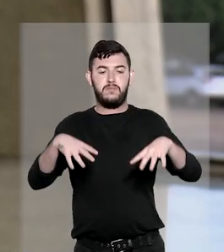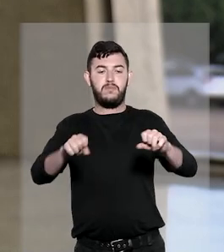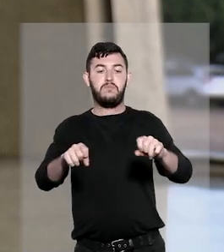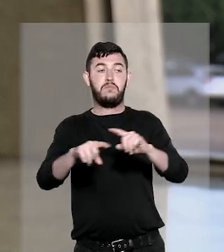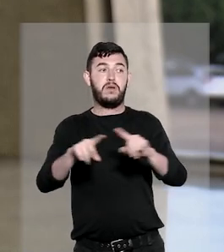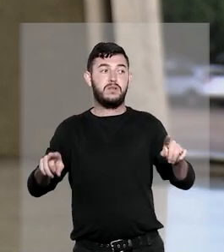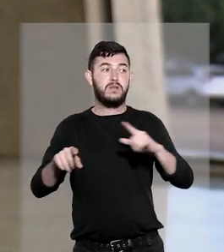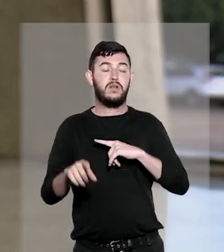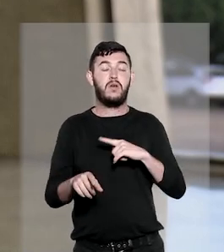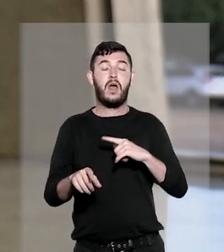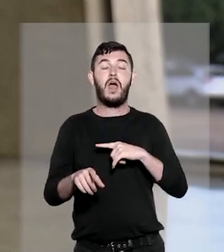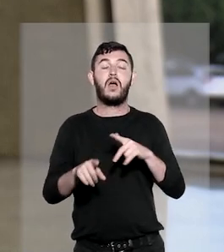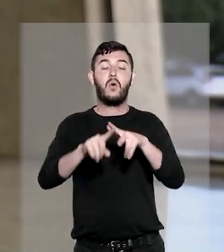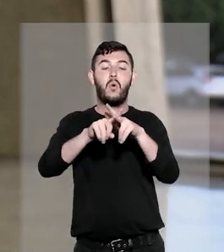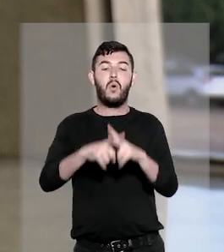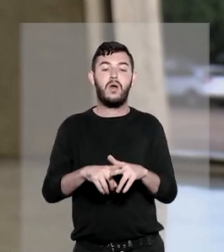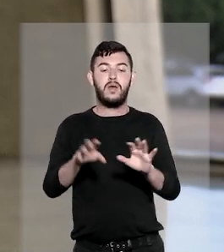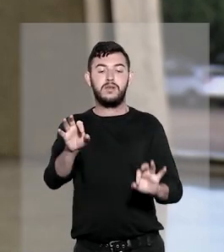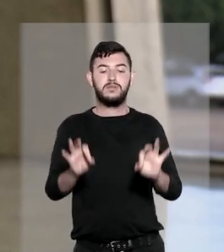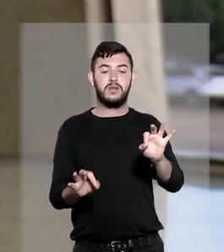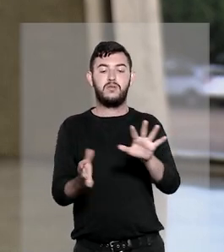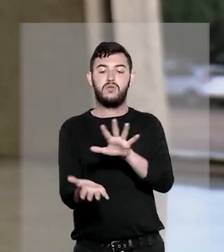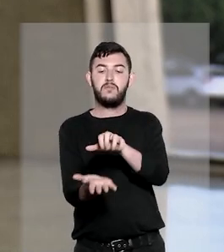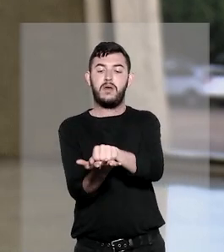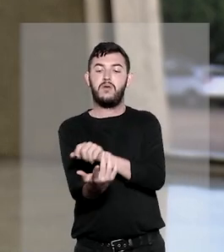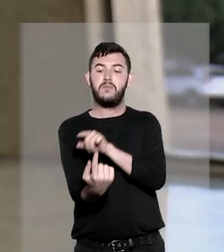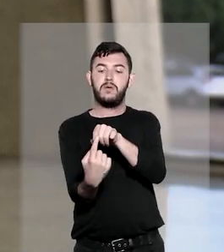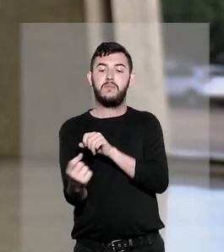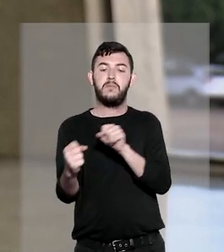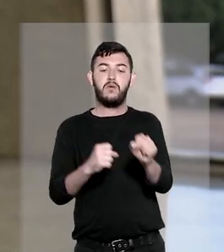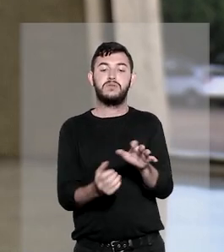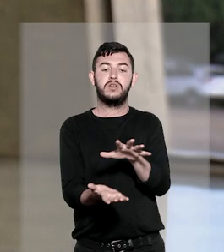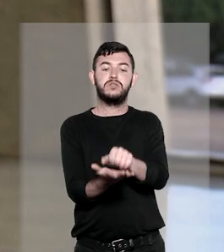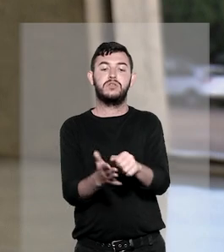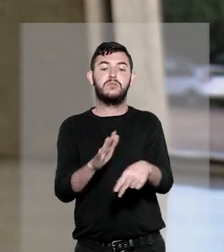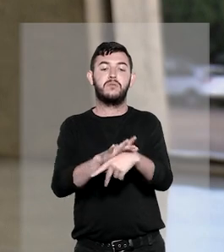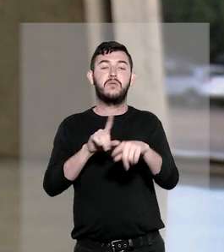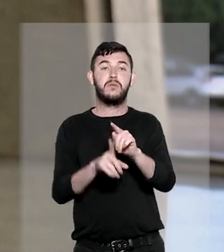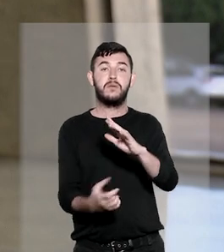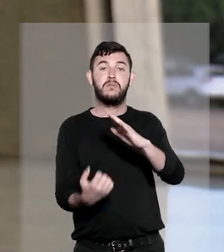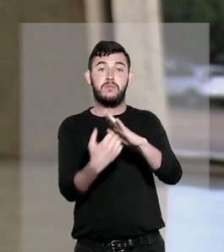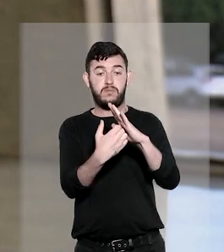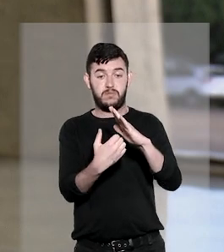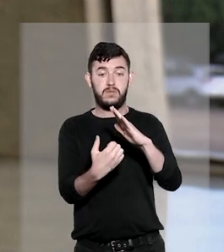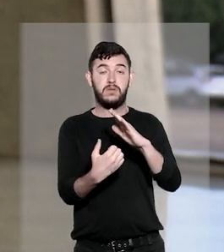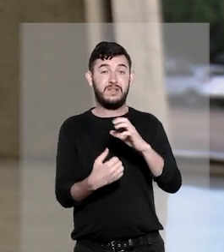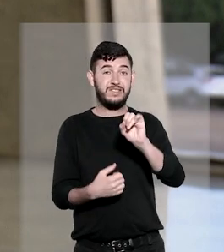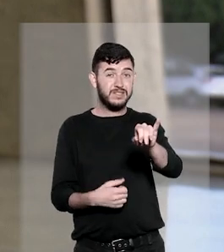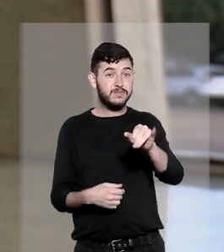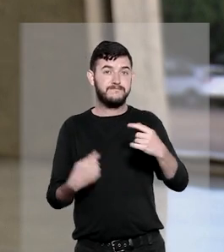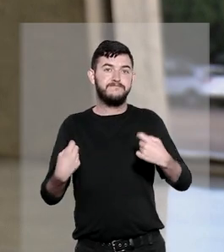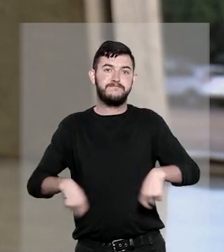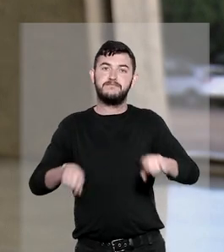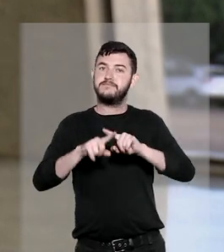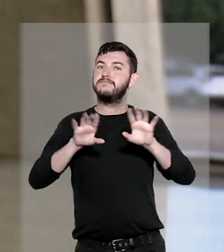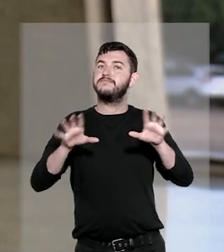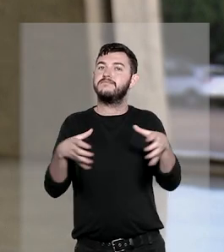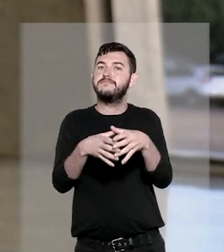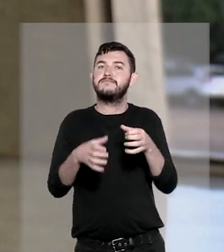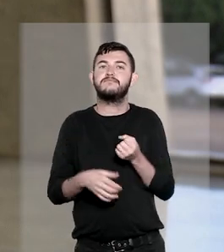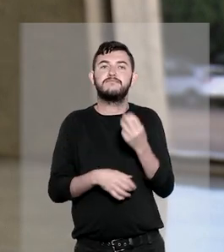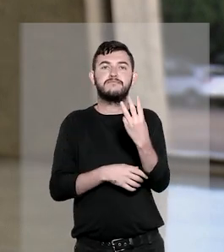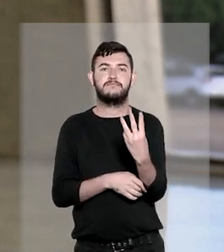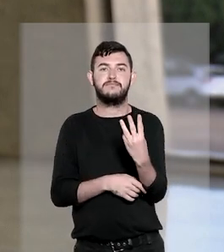propriedade já existente para a posterior retificação do registro imobiliário, se necessário. A terceira turma deu